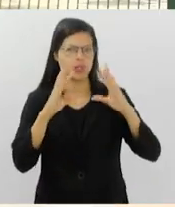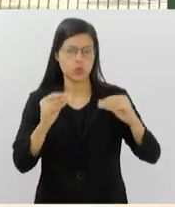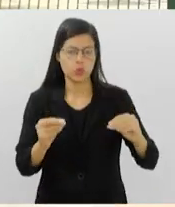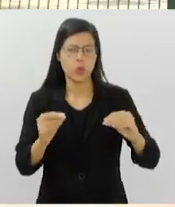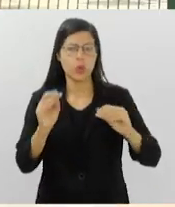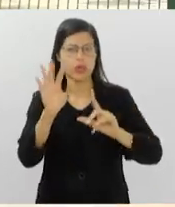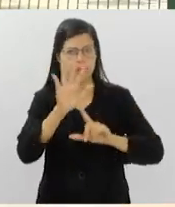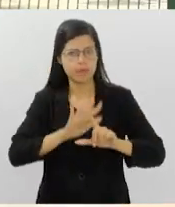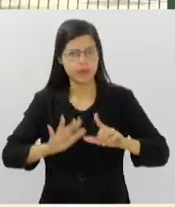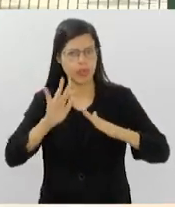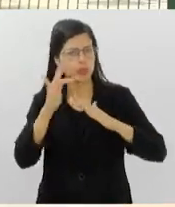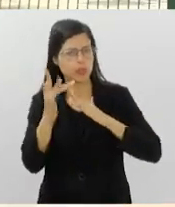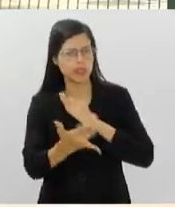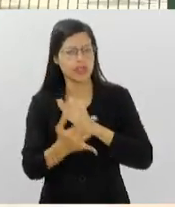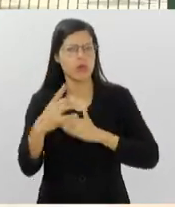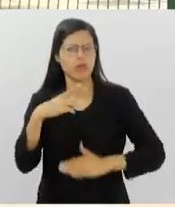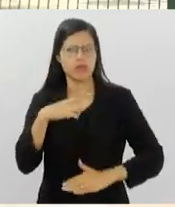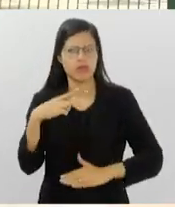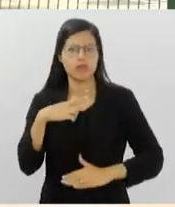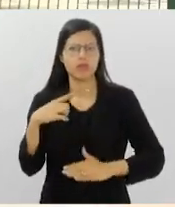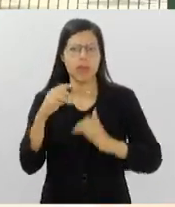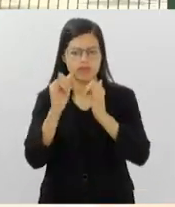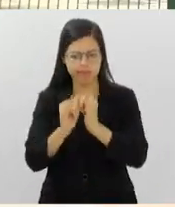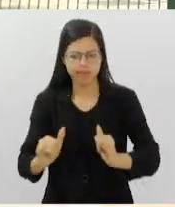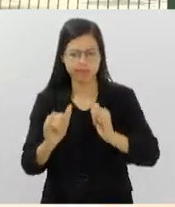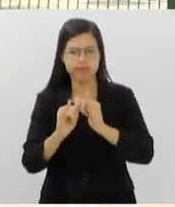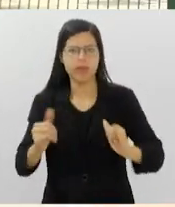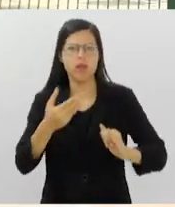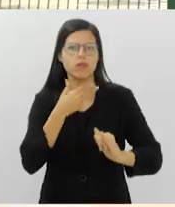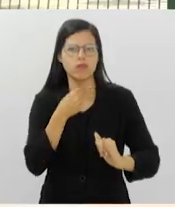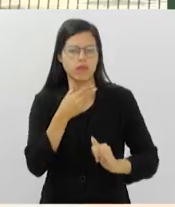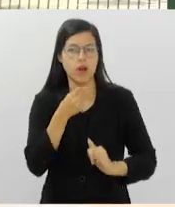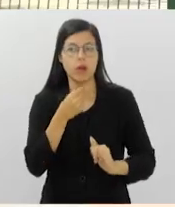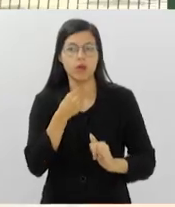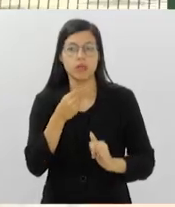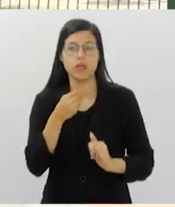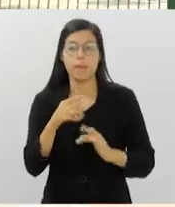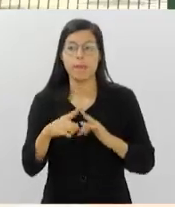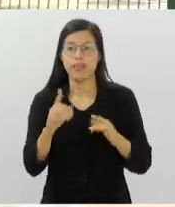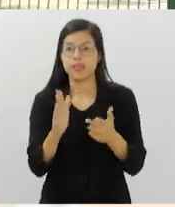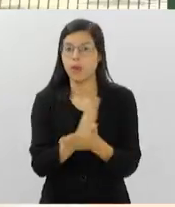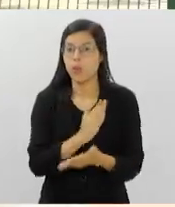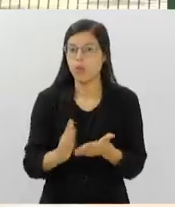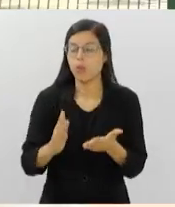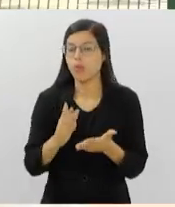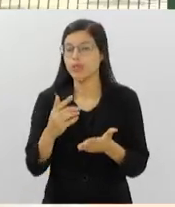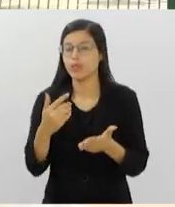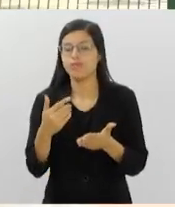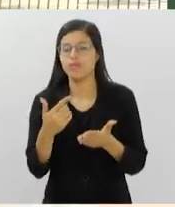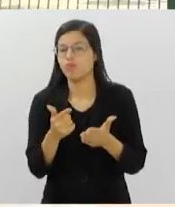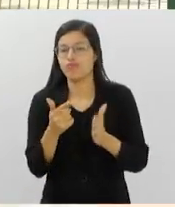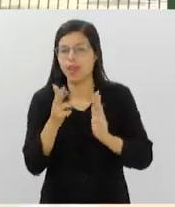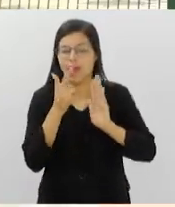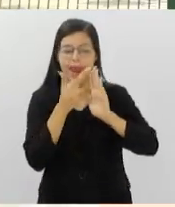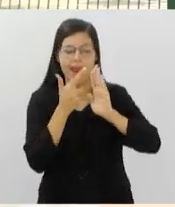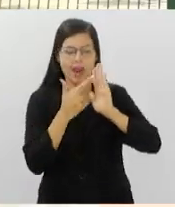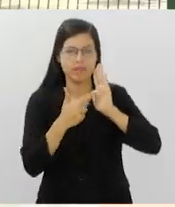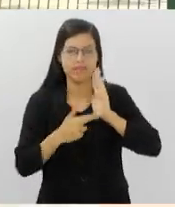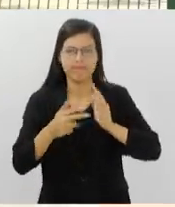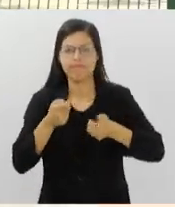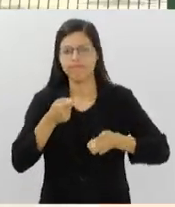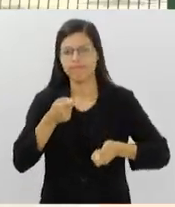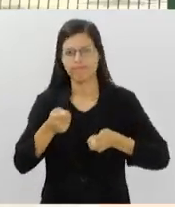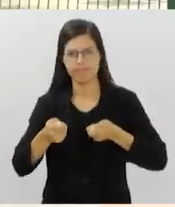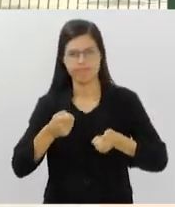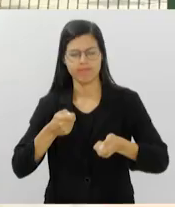grau de disseminação de desinformação. No entanto, tem umas em que não há uma regulação, um controle ou até